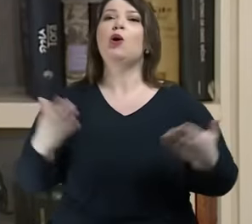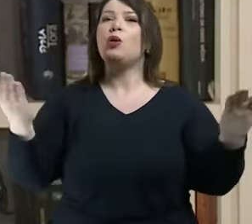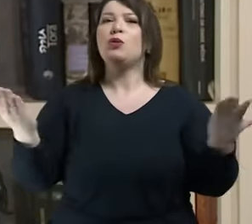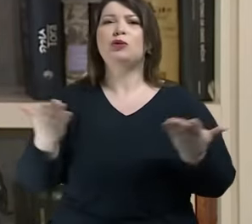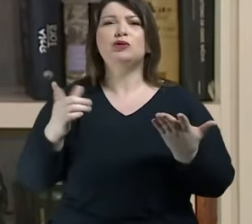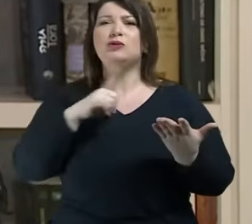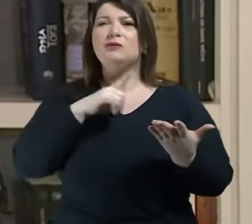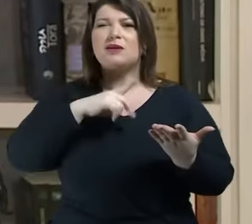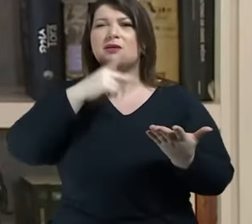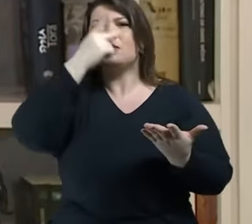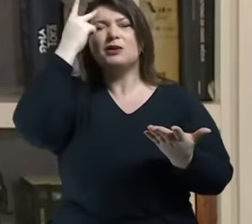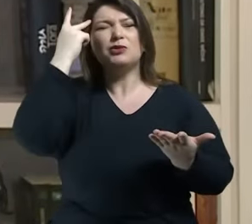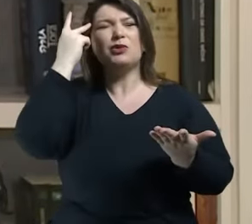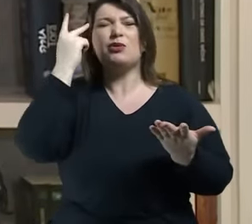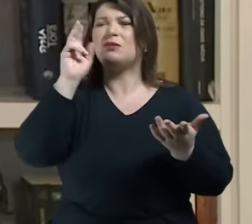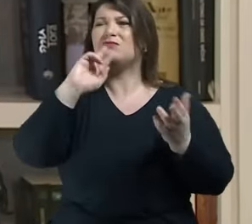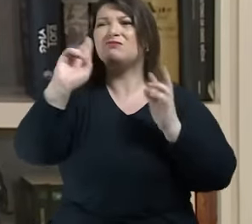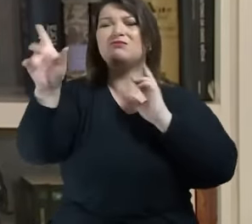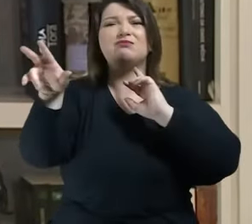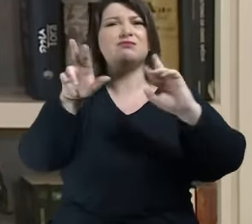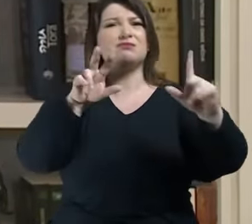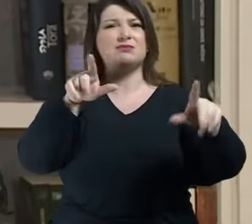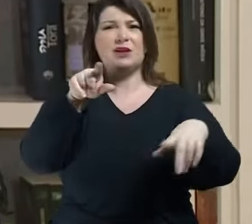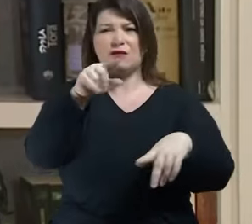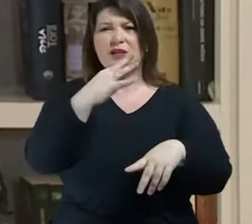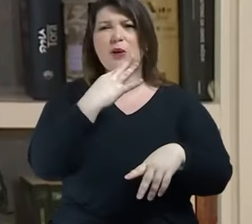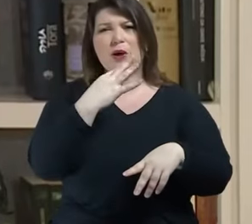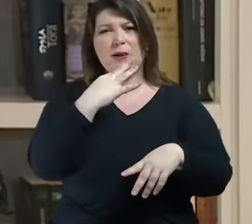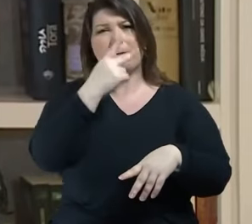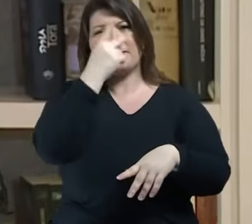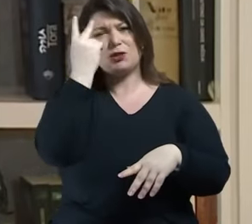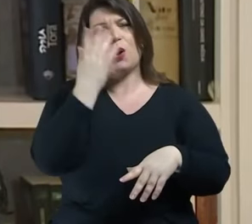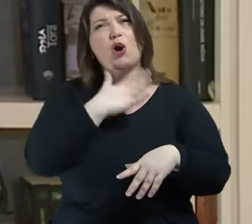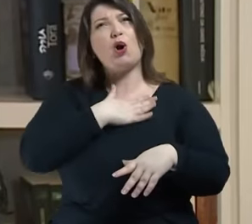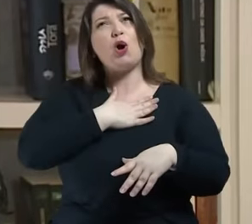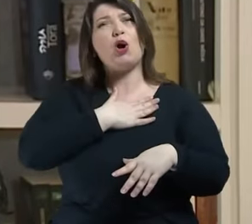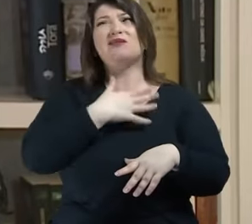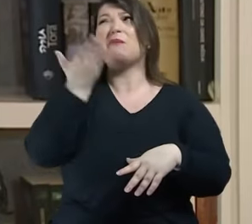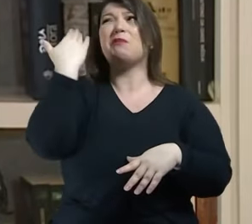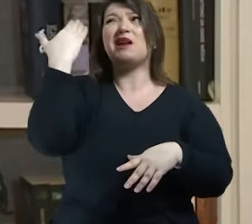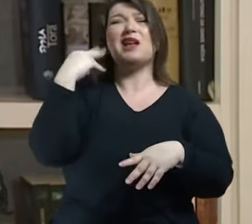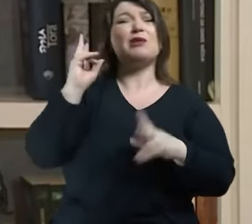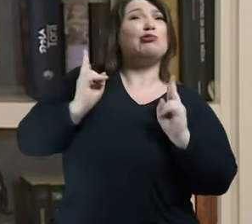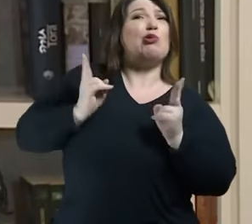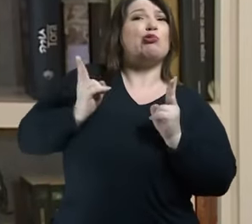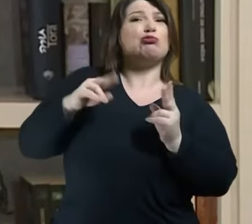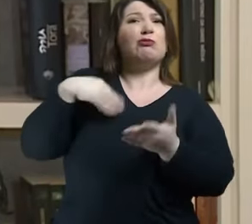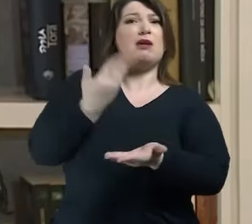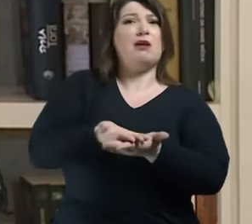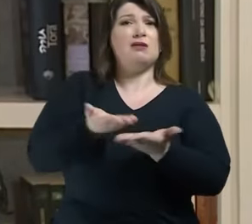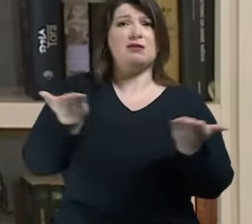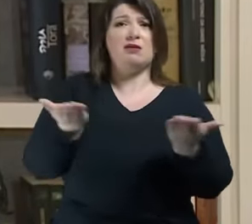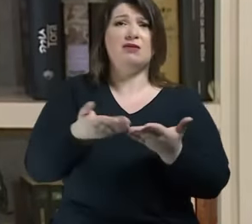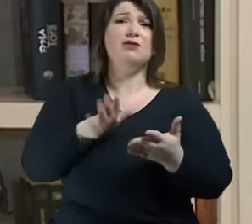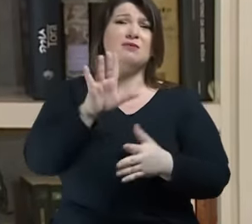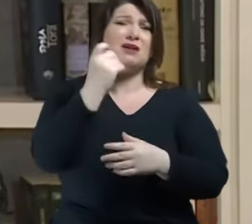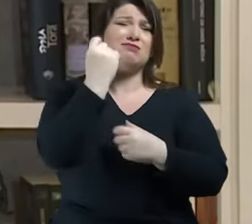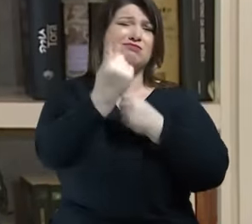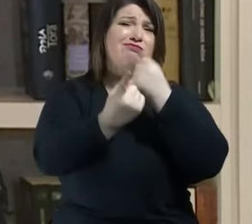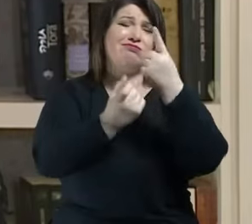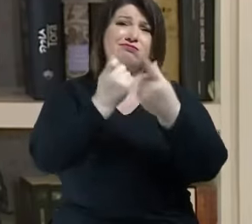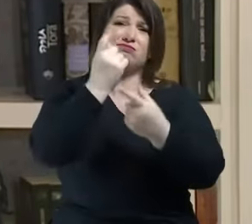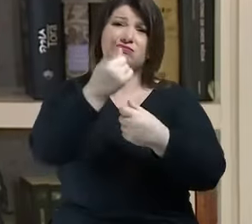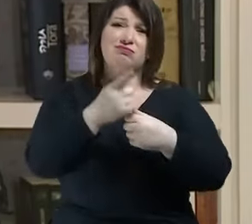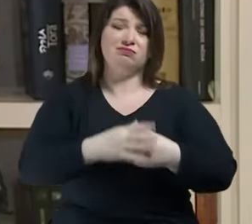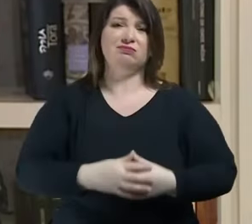pessoas você conhece algumas mas elas são excepcionais elas são excepcionais funcionam como